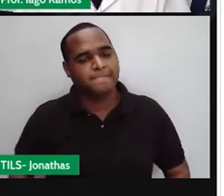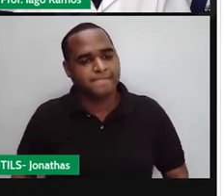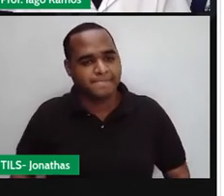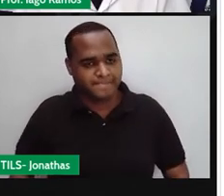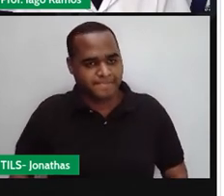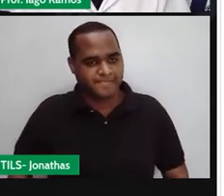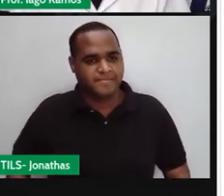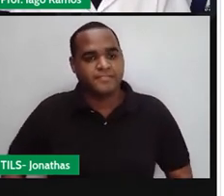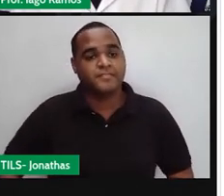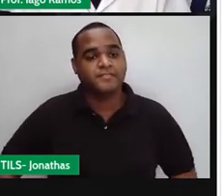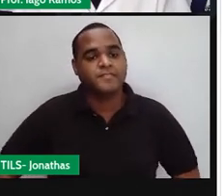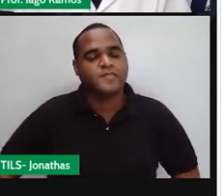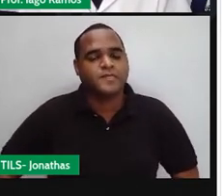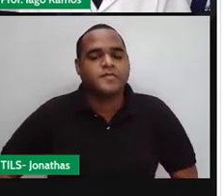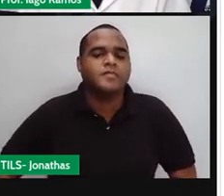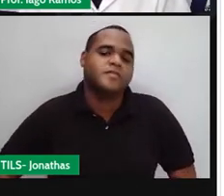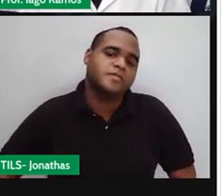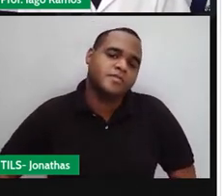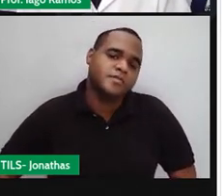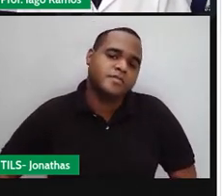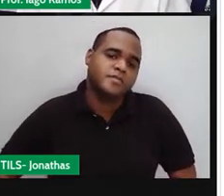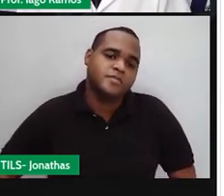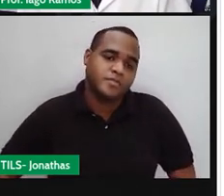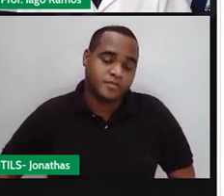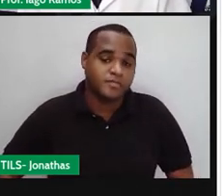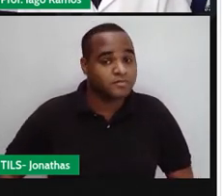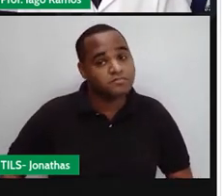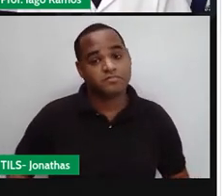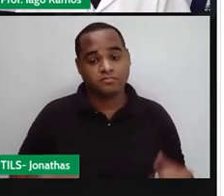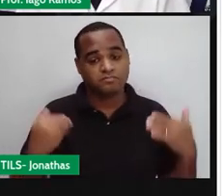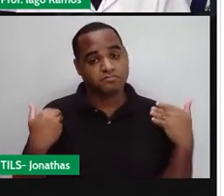Por quê? Pois.